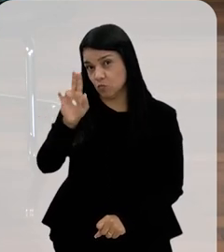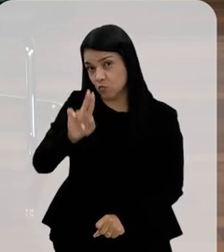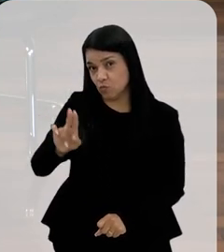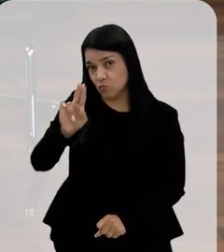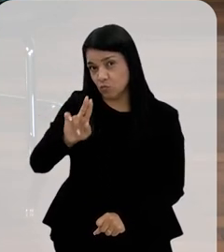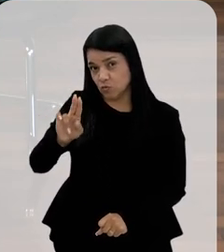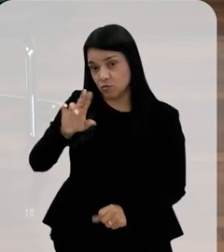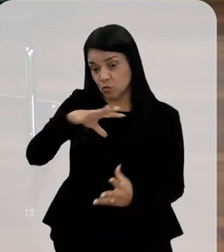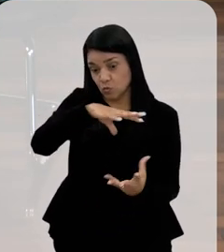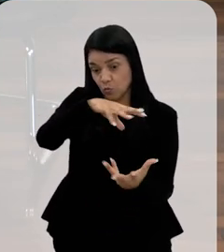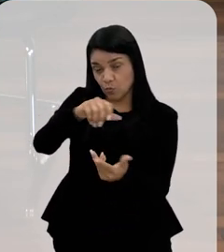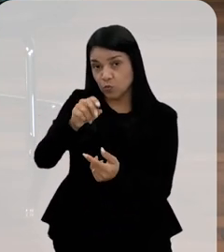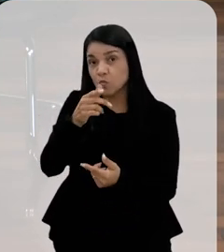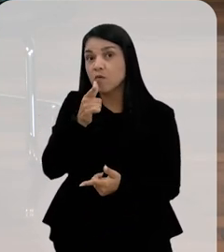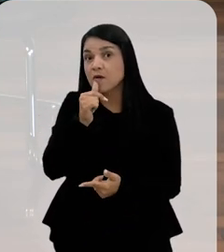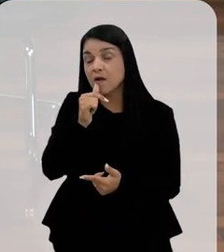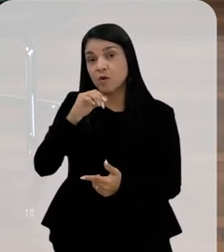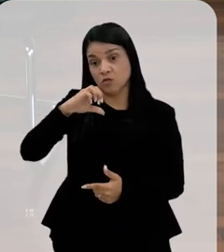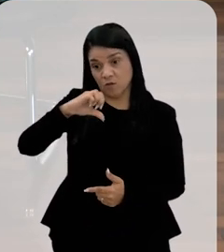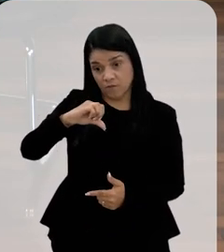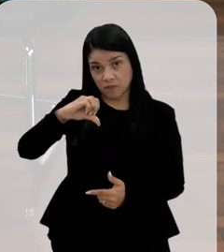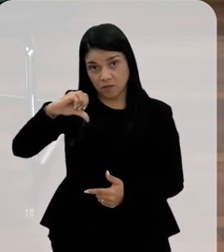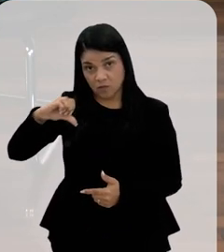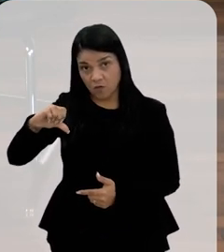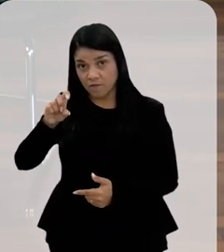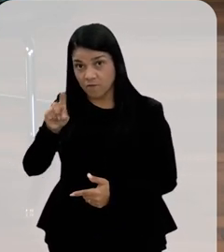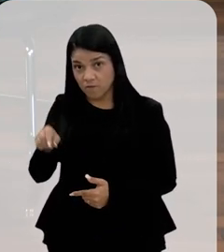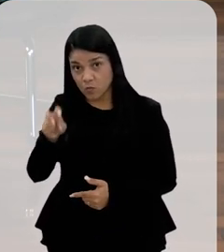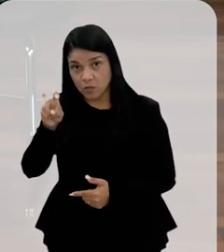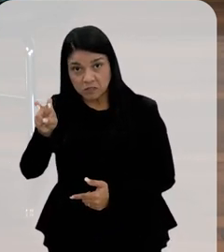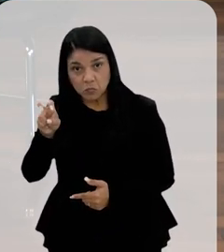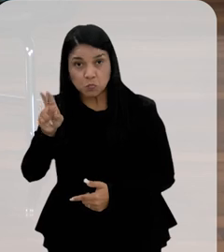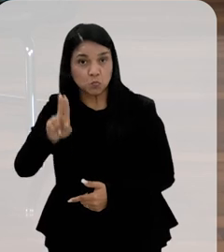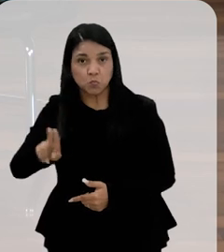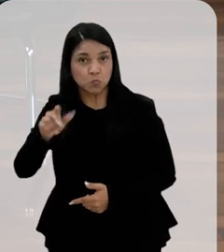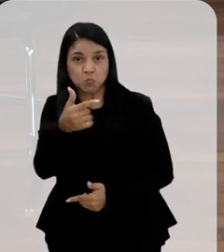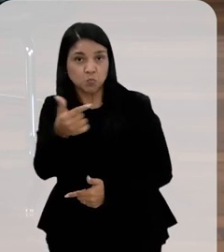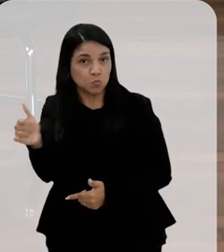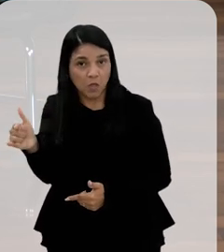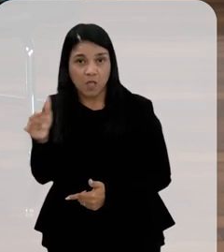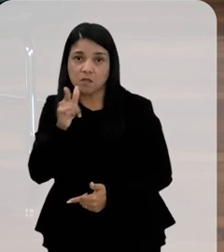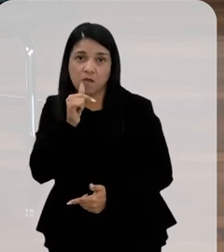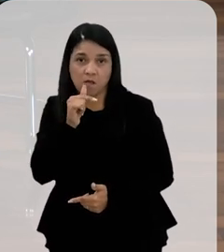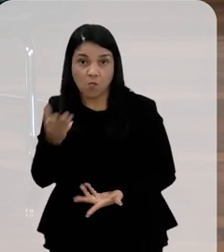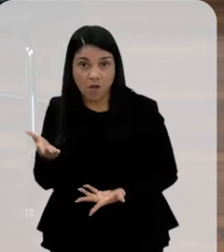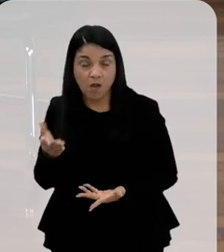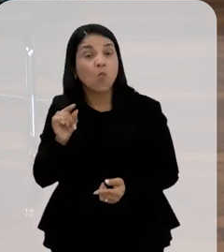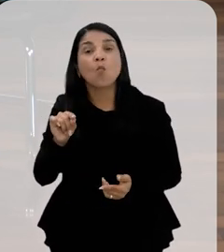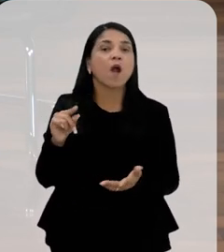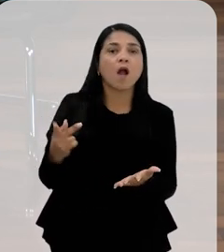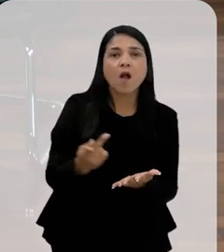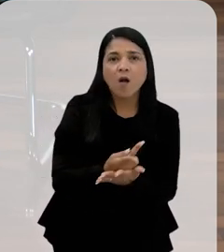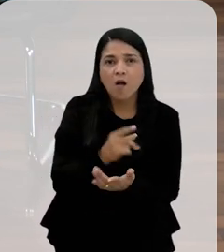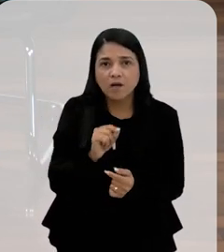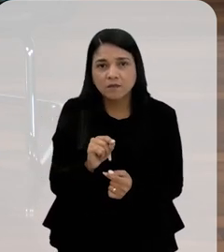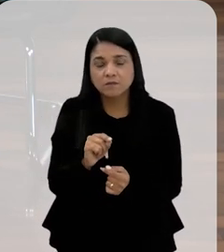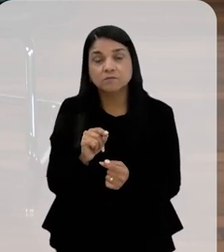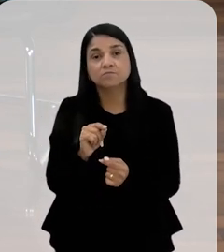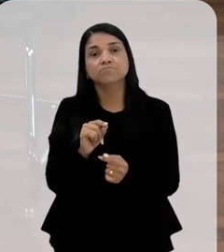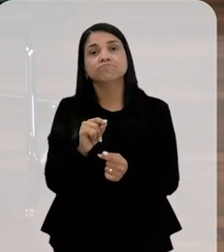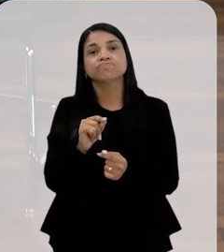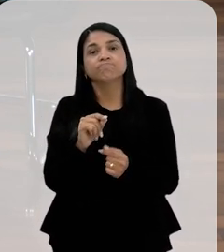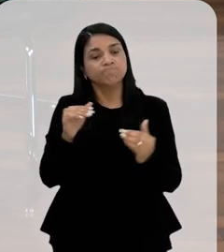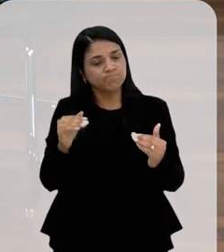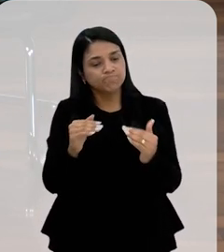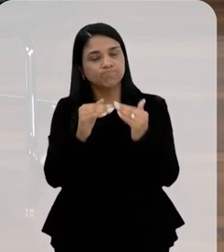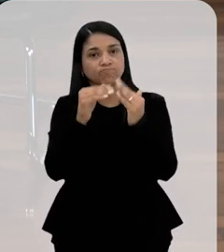Ou seja, 99,5% não é utilizável. E aí o que acontece? O que decorre aí? Hoje nós temos, de